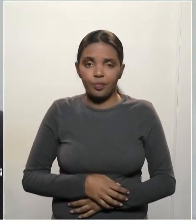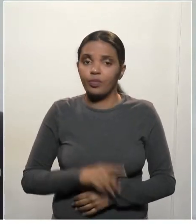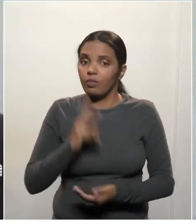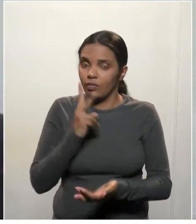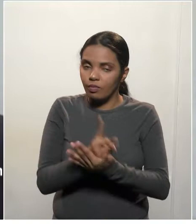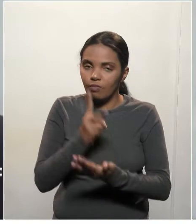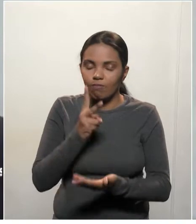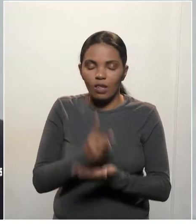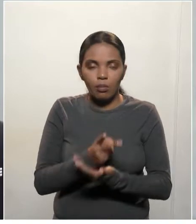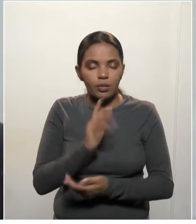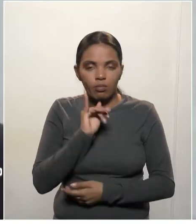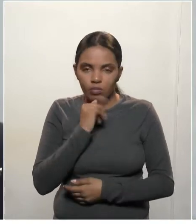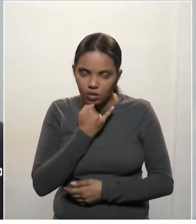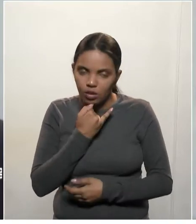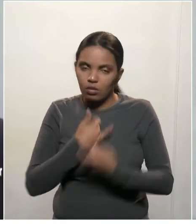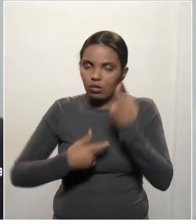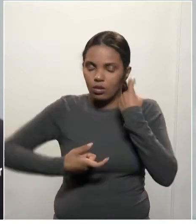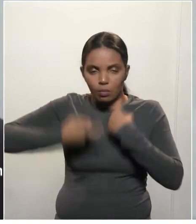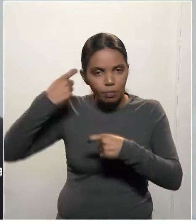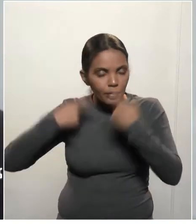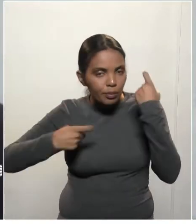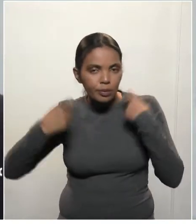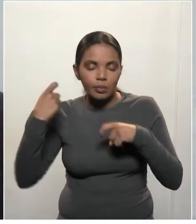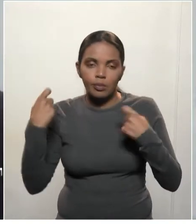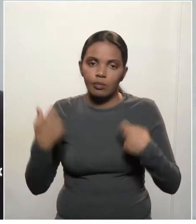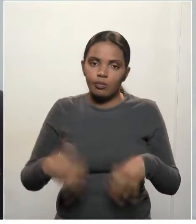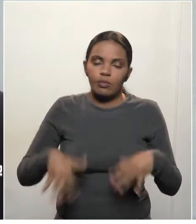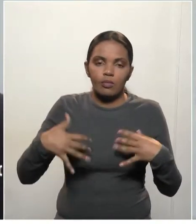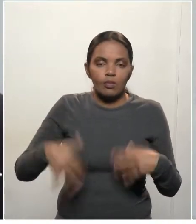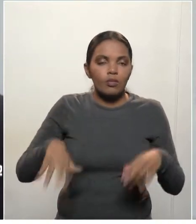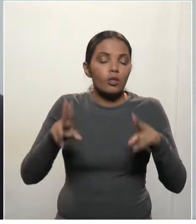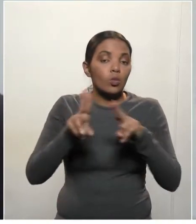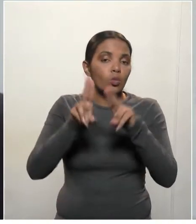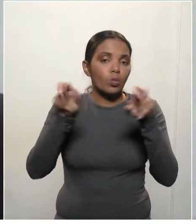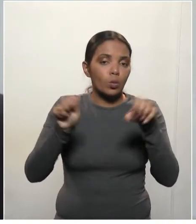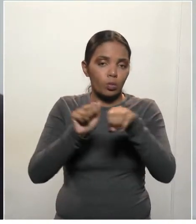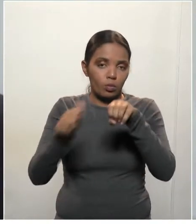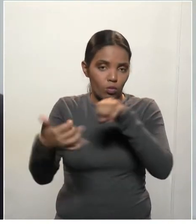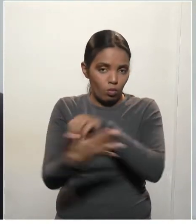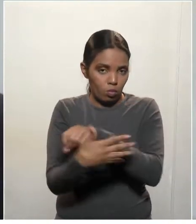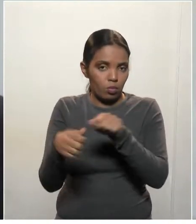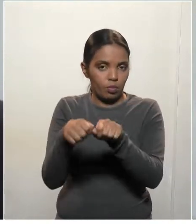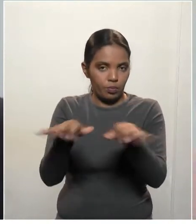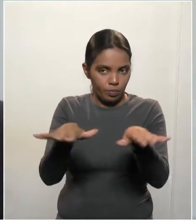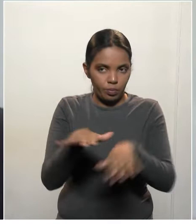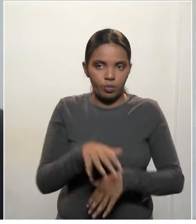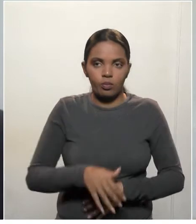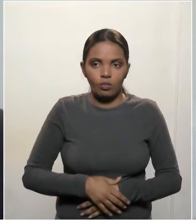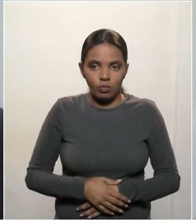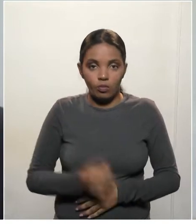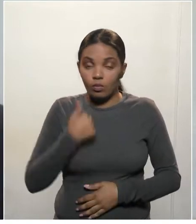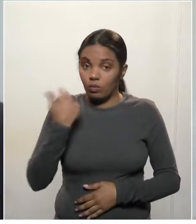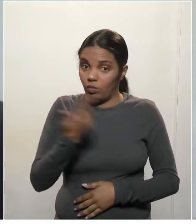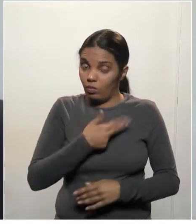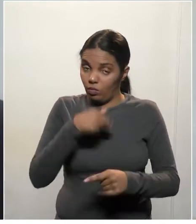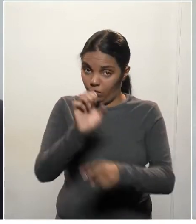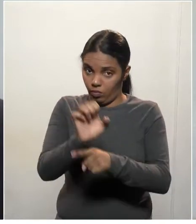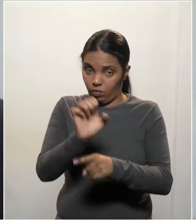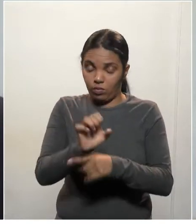tristes e preocupantes com relação à pandemia. E o nosso Estado